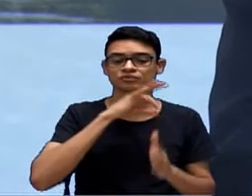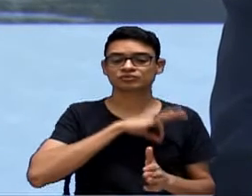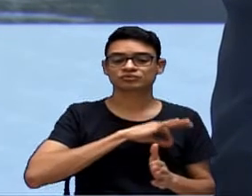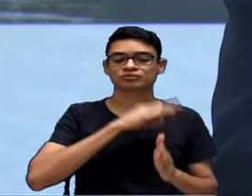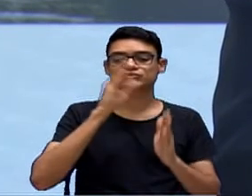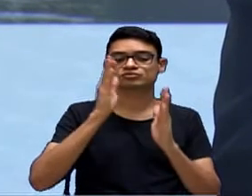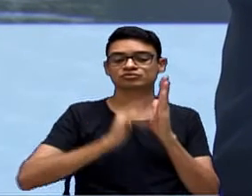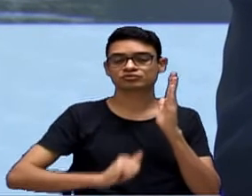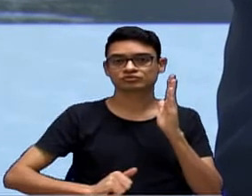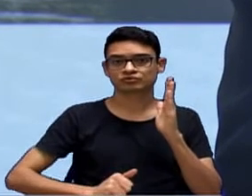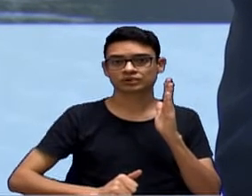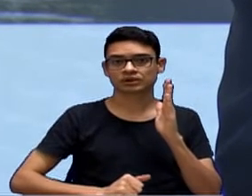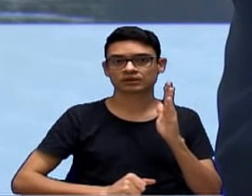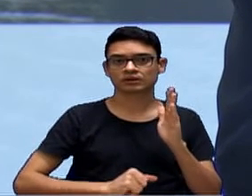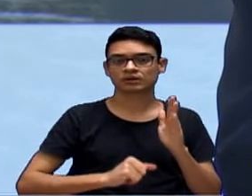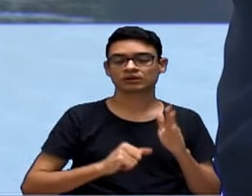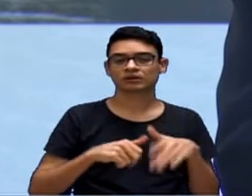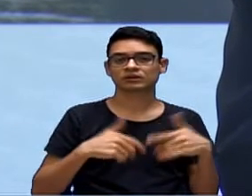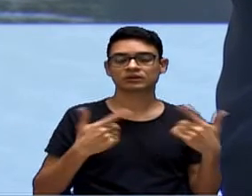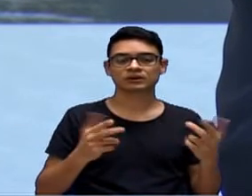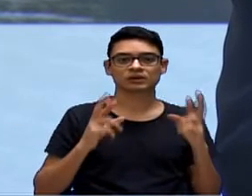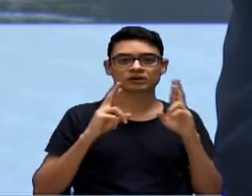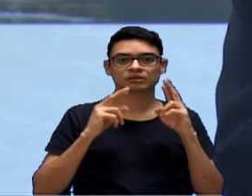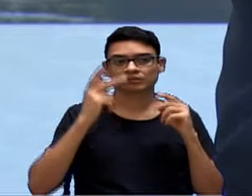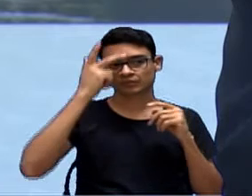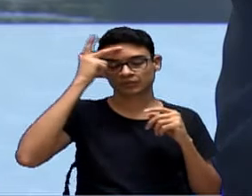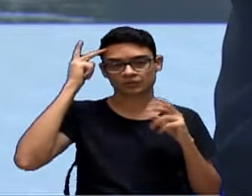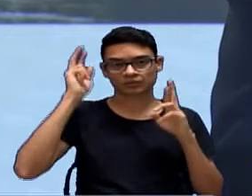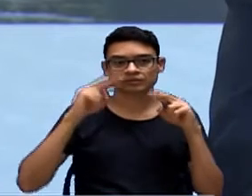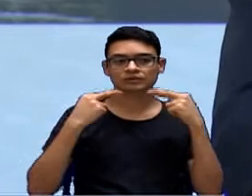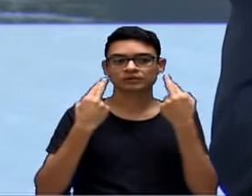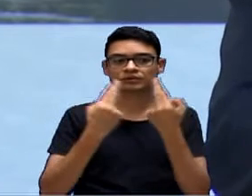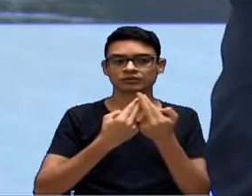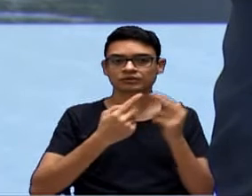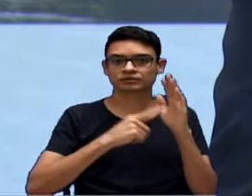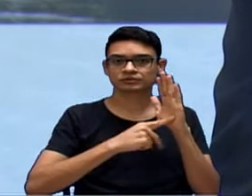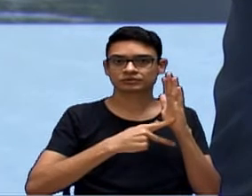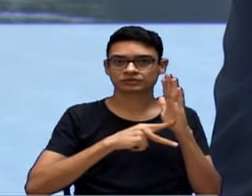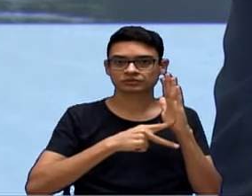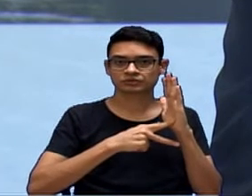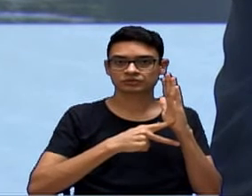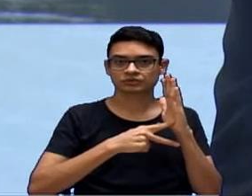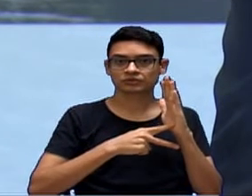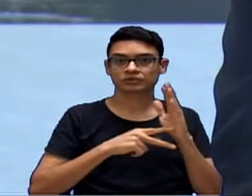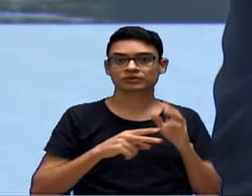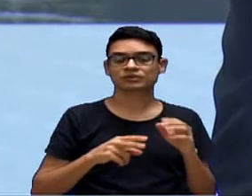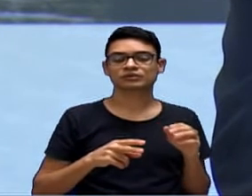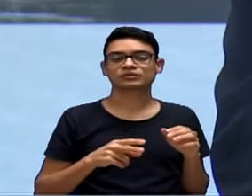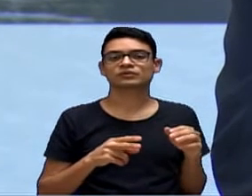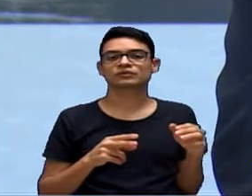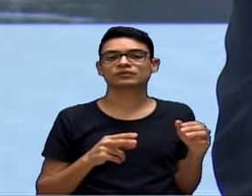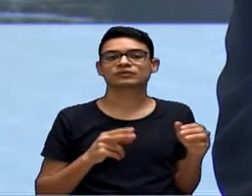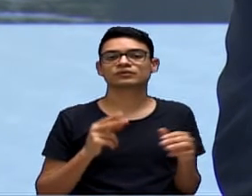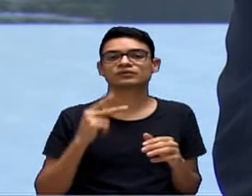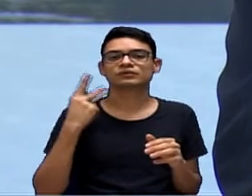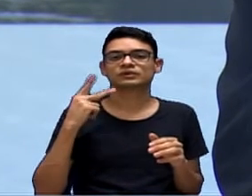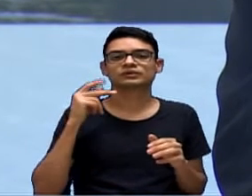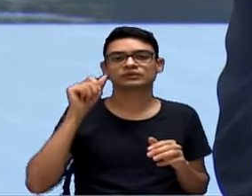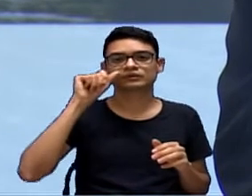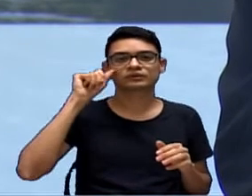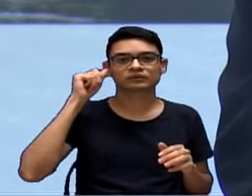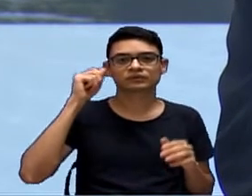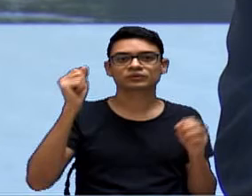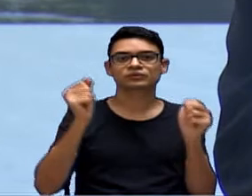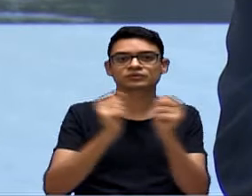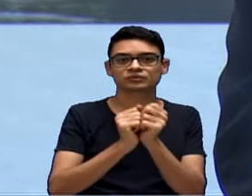apropriação e eles fizeram uma reunião com o sindicato, o vereador Saratiel esteve lá, eu estive lá junto, para que eles